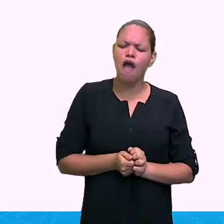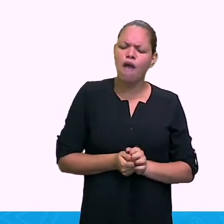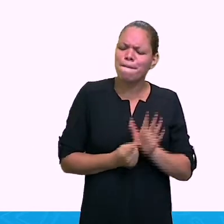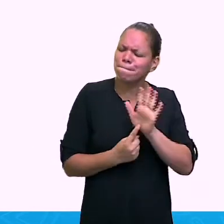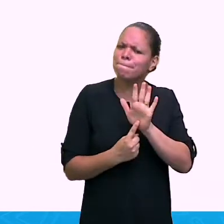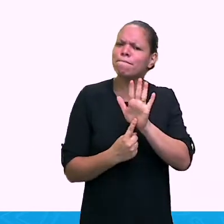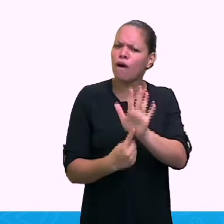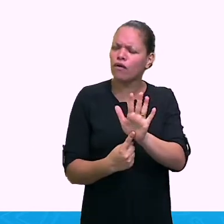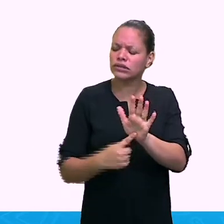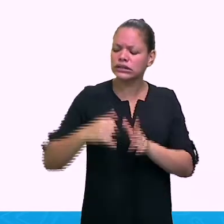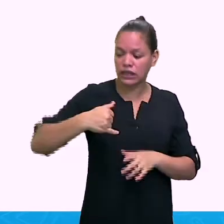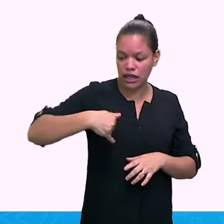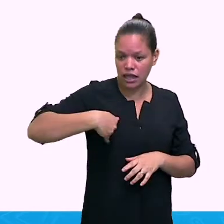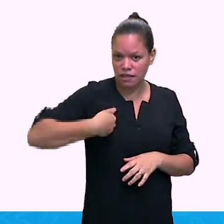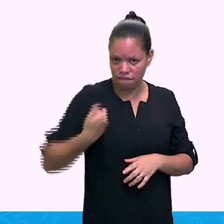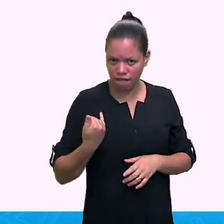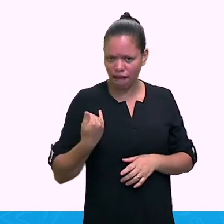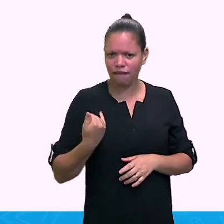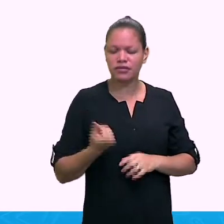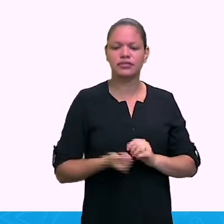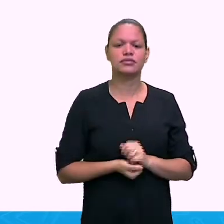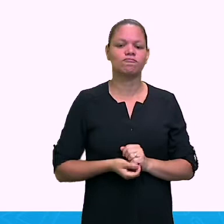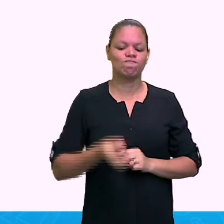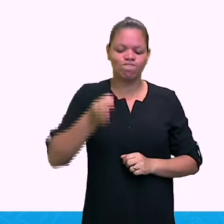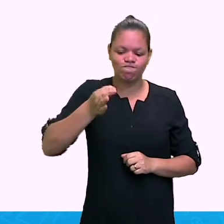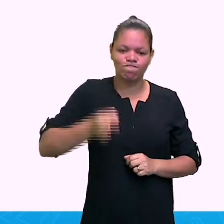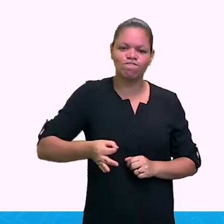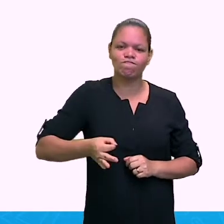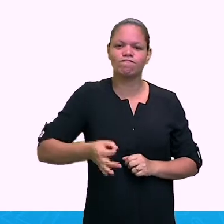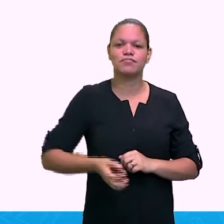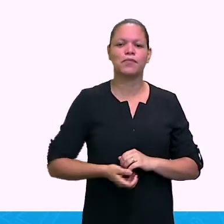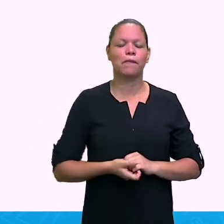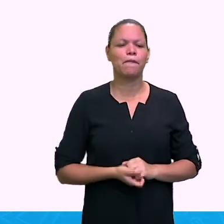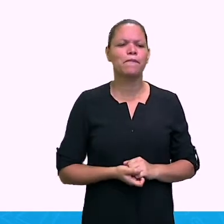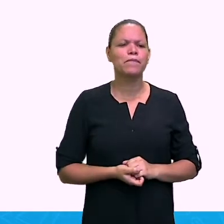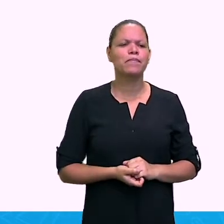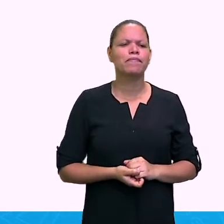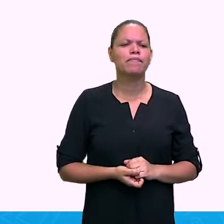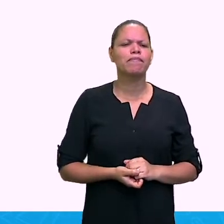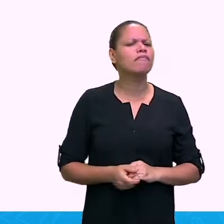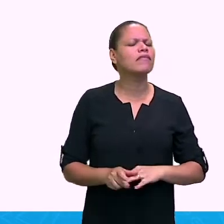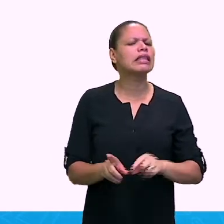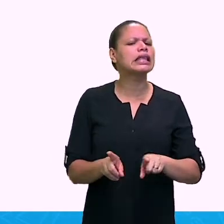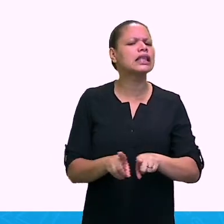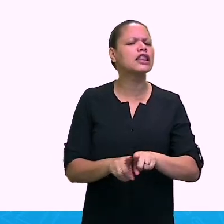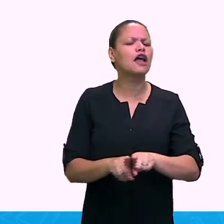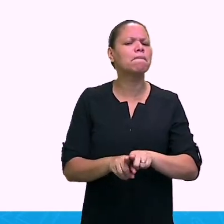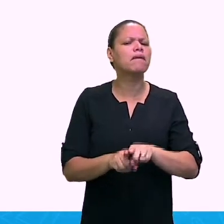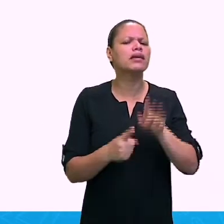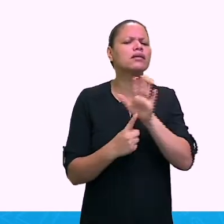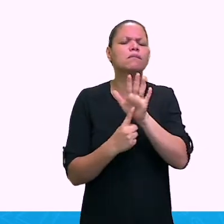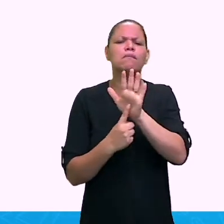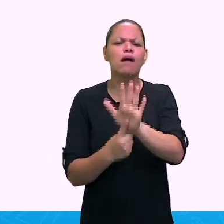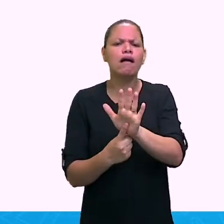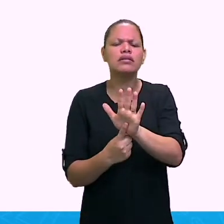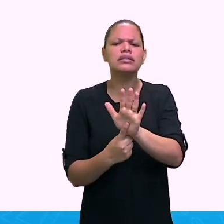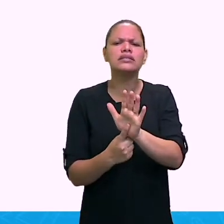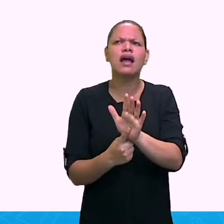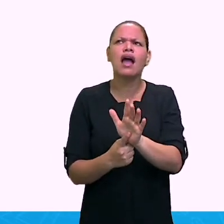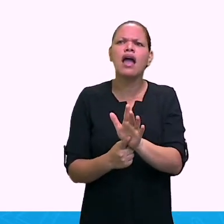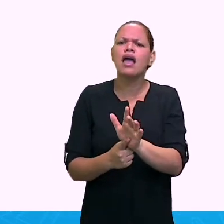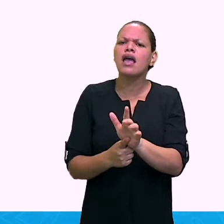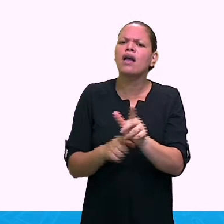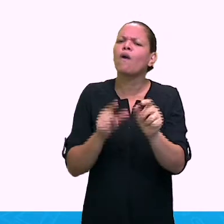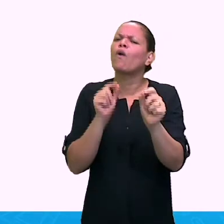anos. Vamos lá, próximo. Fala assim. I live with my parents. Eu moro com os meus